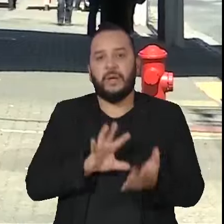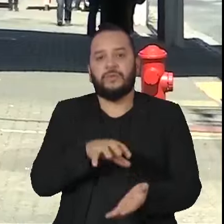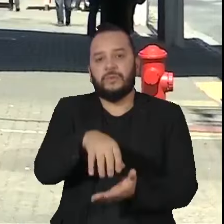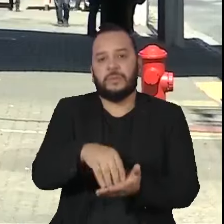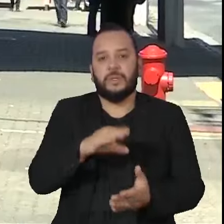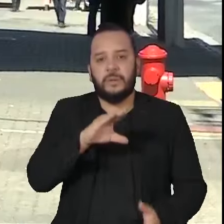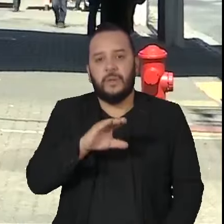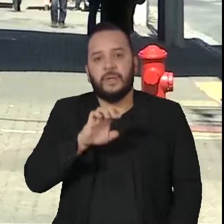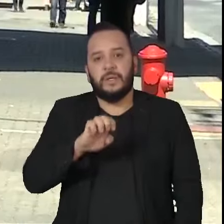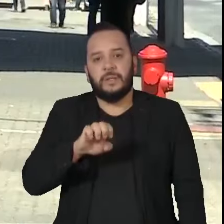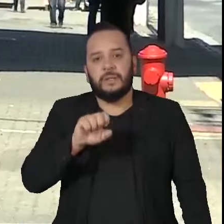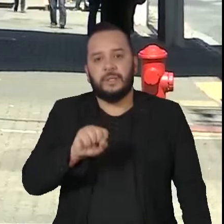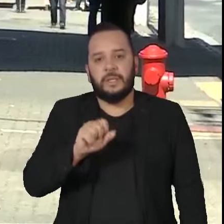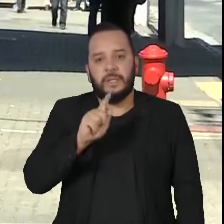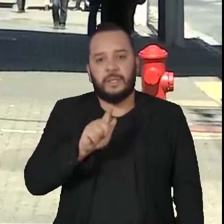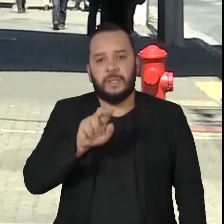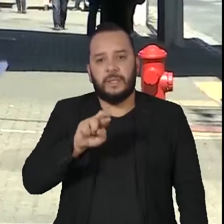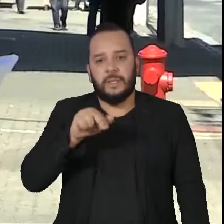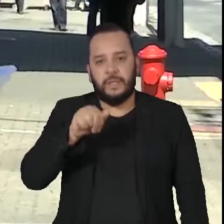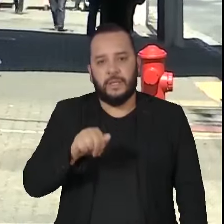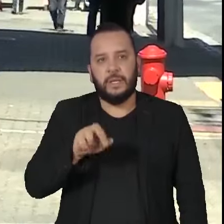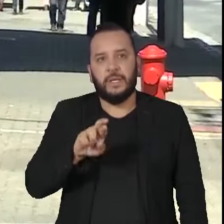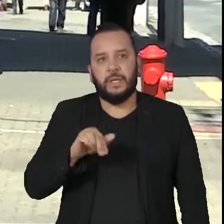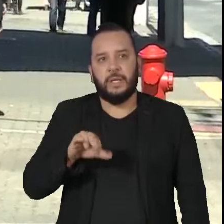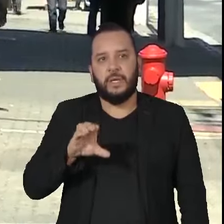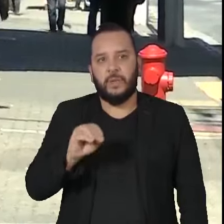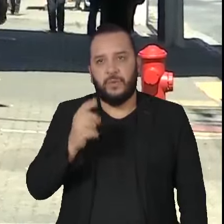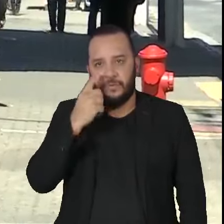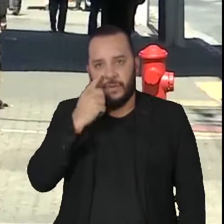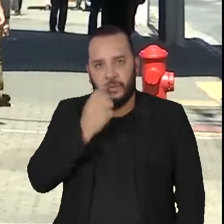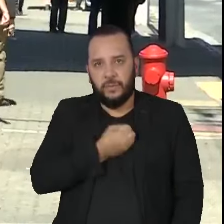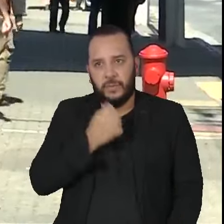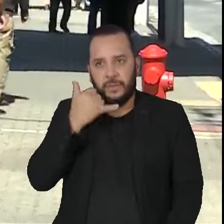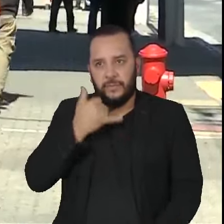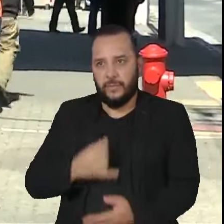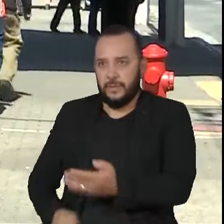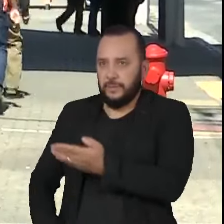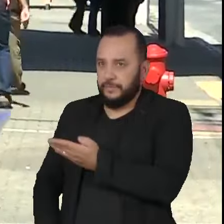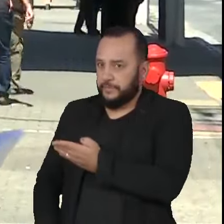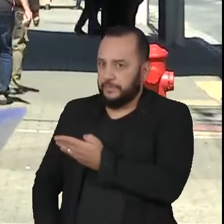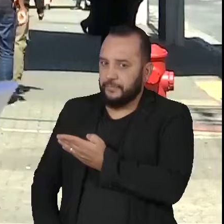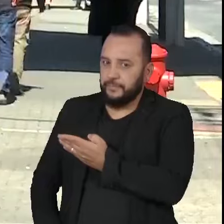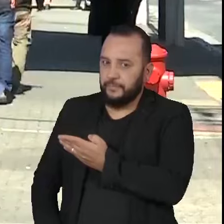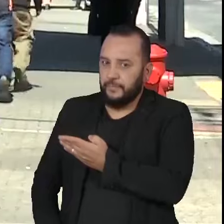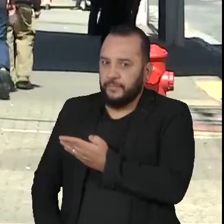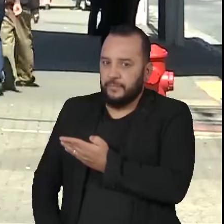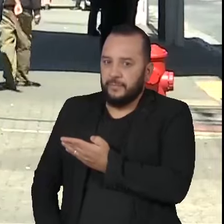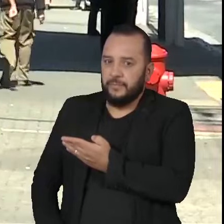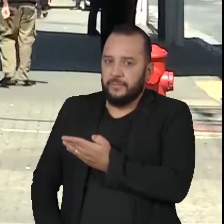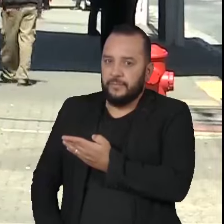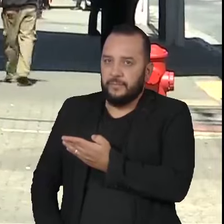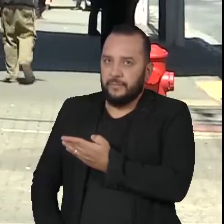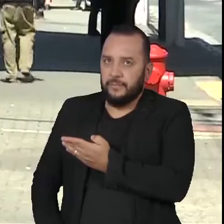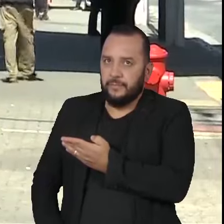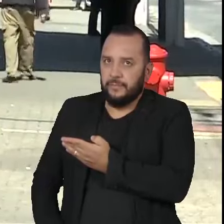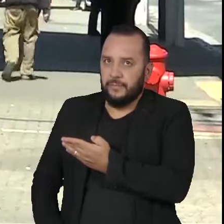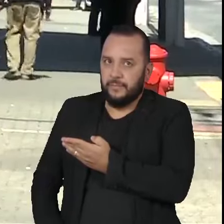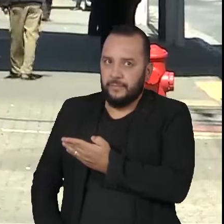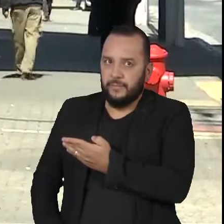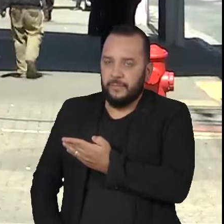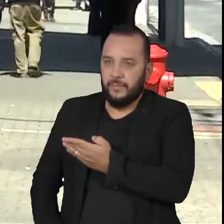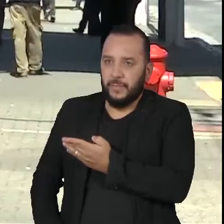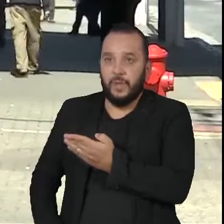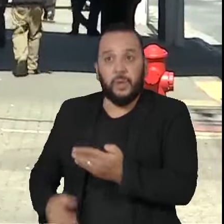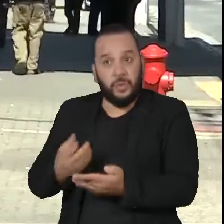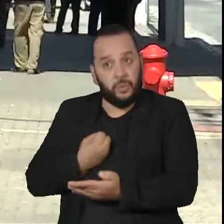Sesgran Rio. Anota aí o telefone. 0800 701 2028. Eu vou repetir.